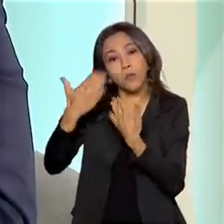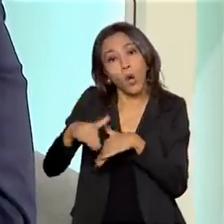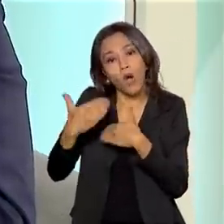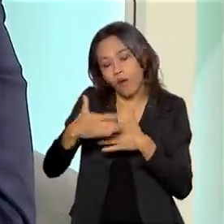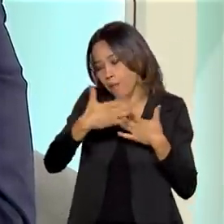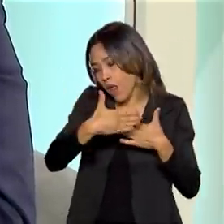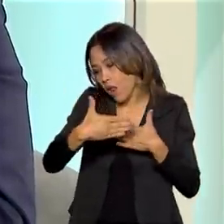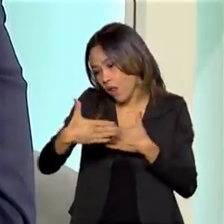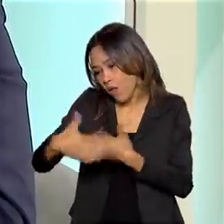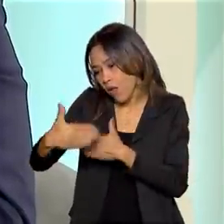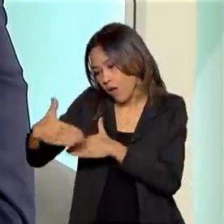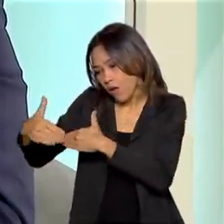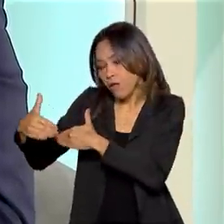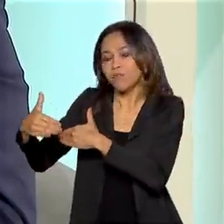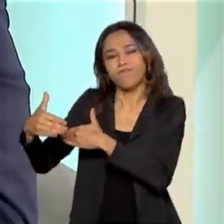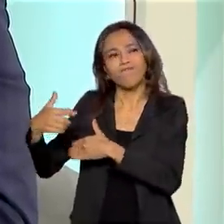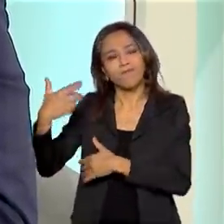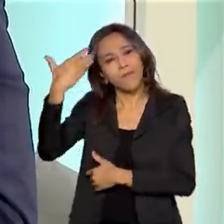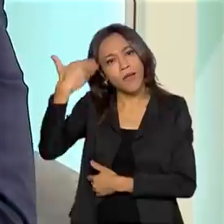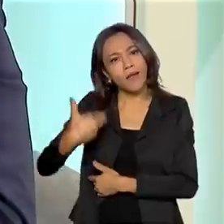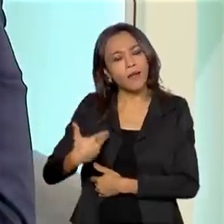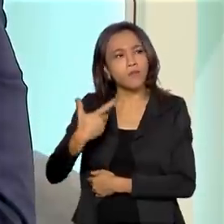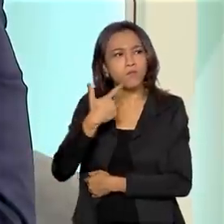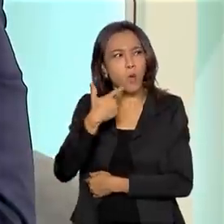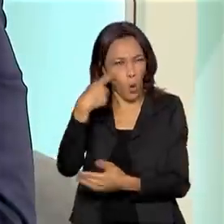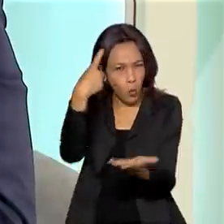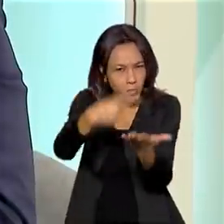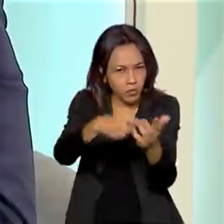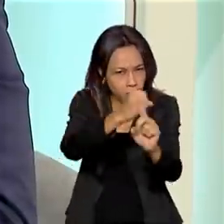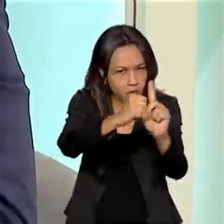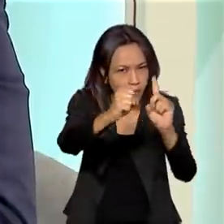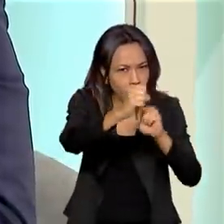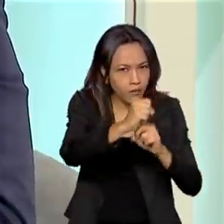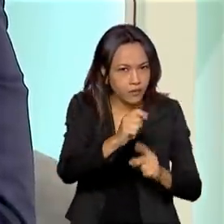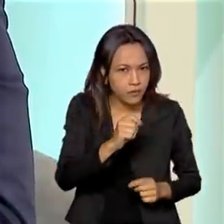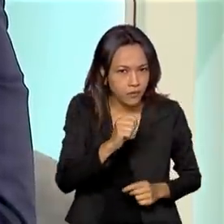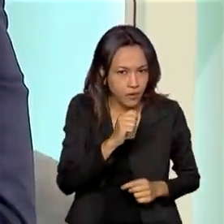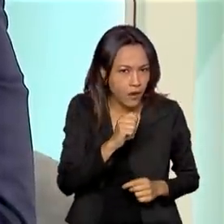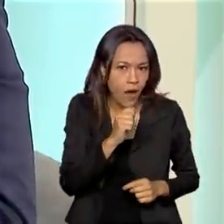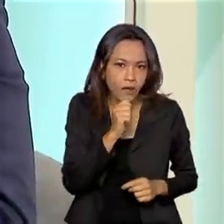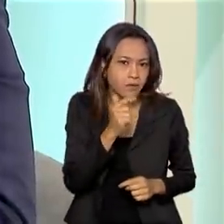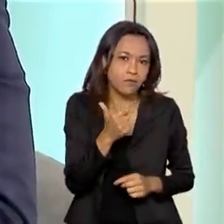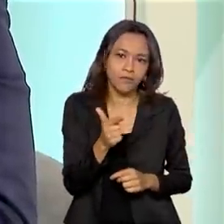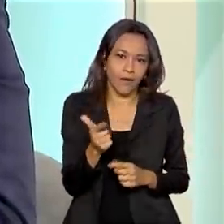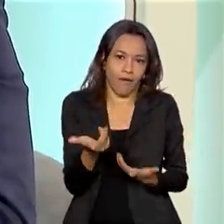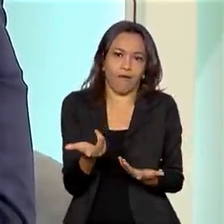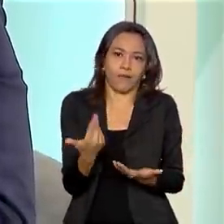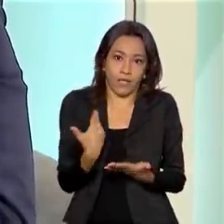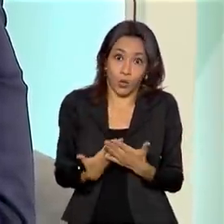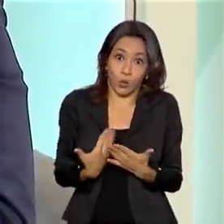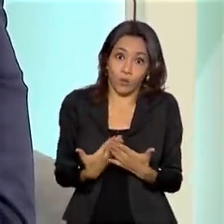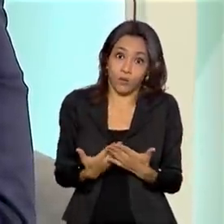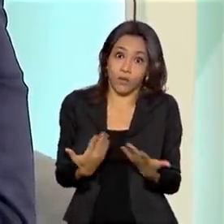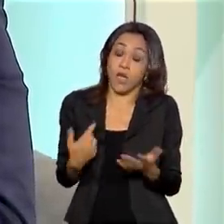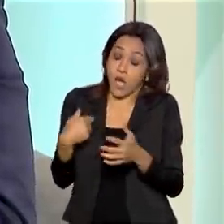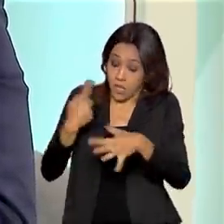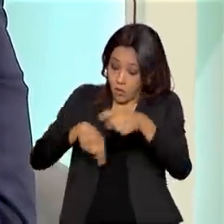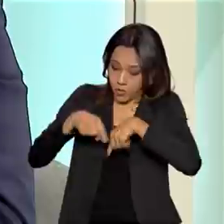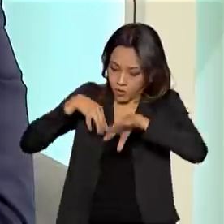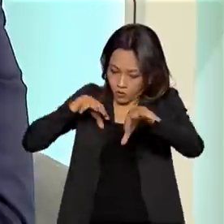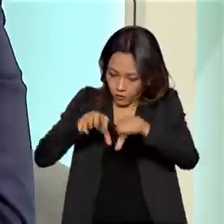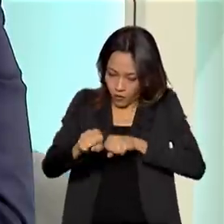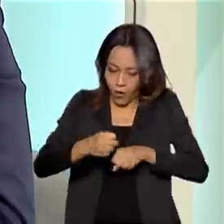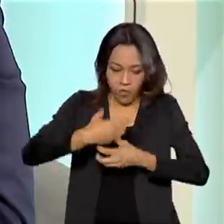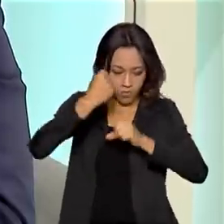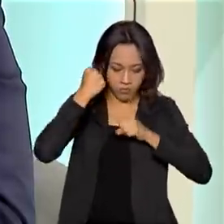ele não tem grandes obrigações para com a sociedade, mas no momento no qual ele se forma, cola a grau,